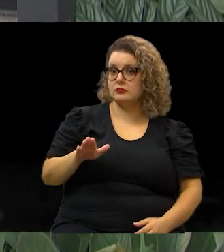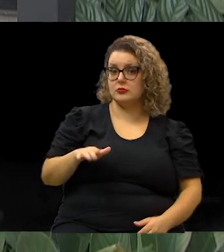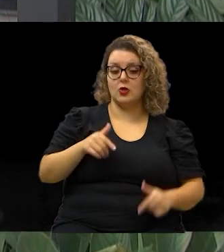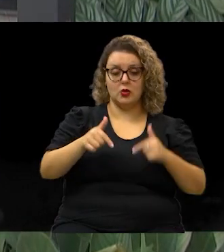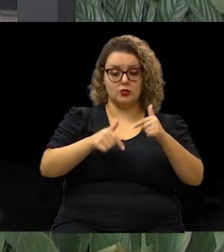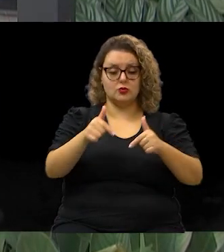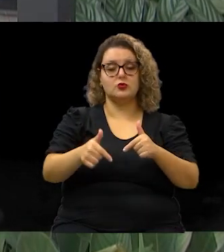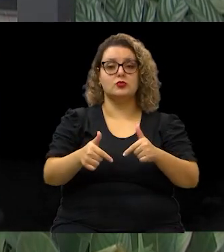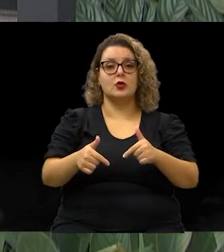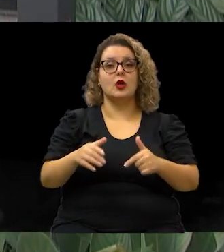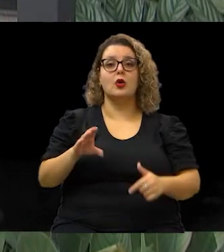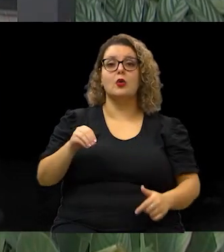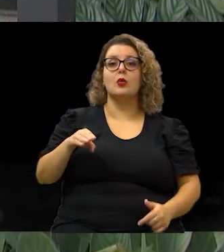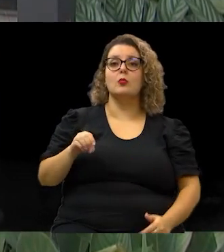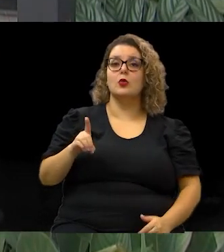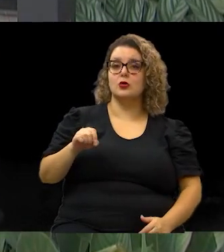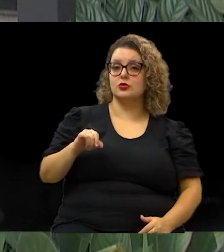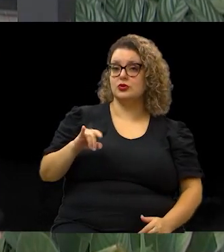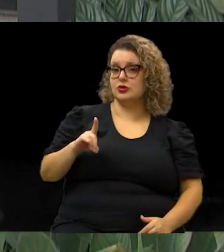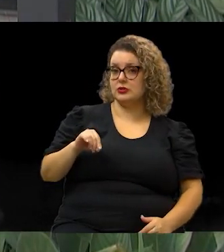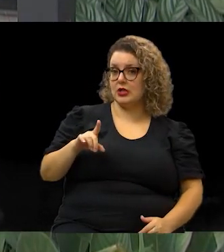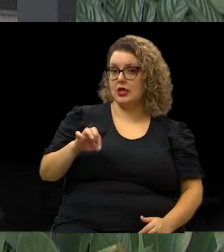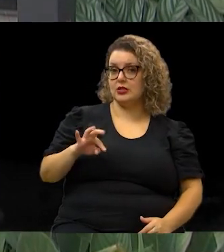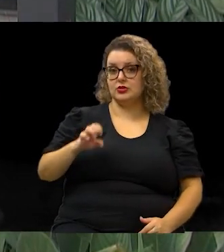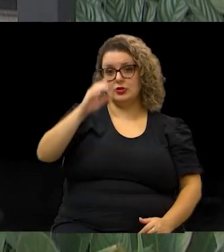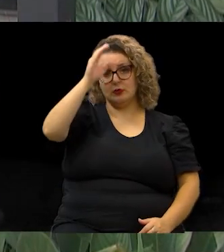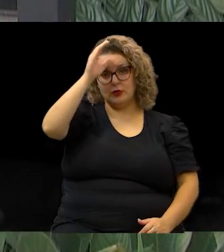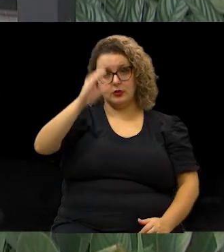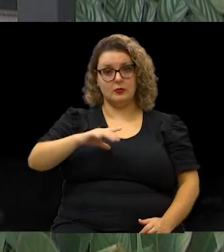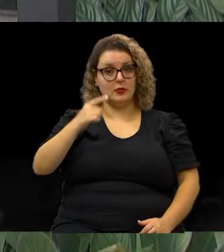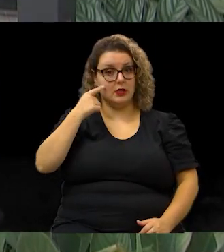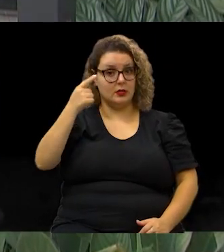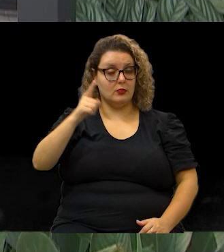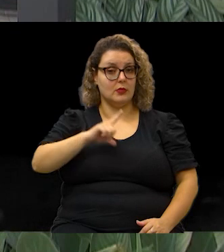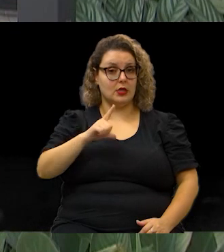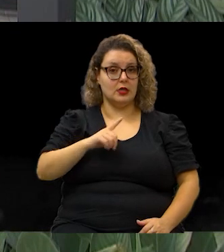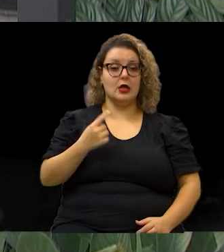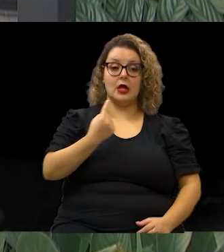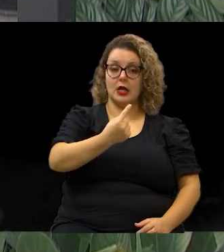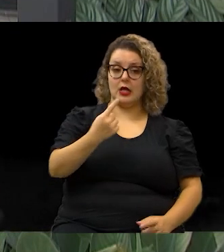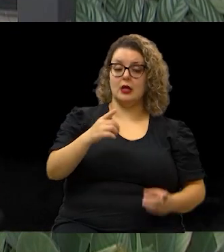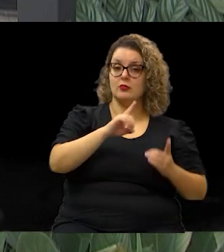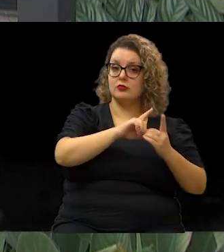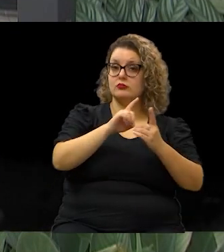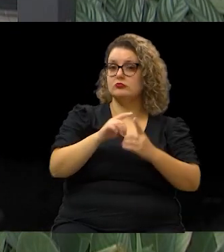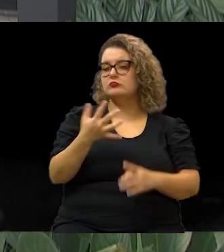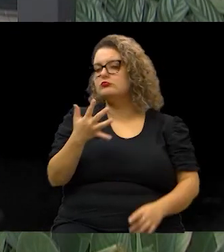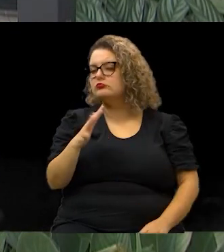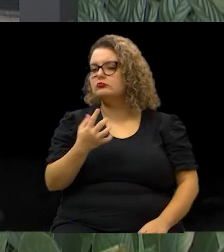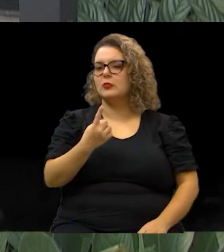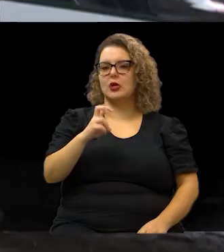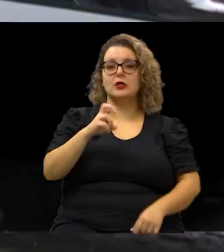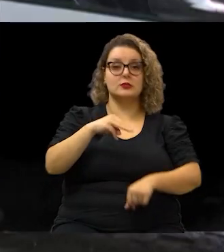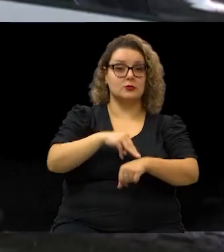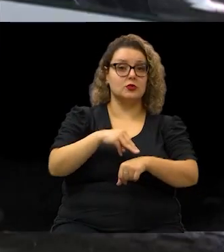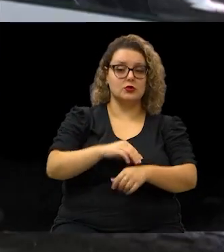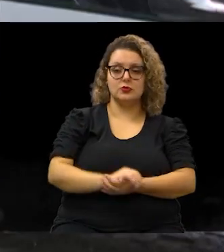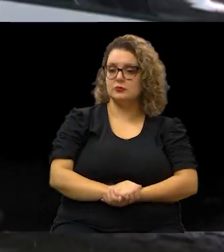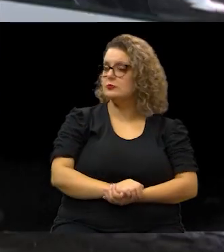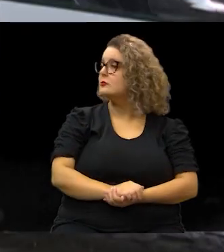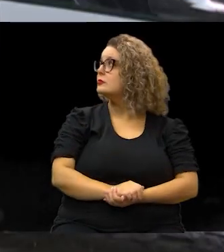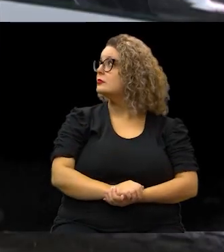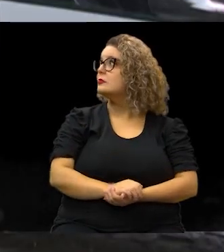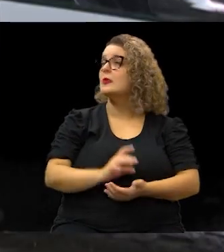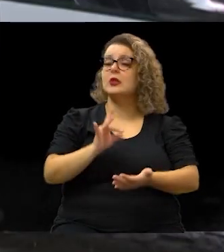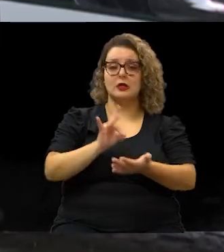e comodidade para o cidadão. Para se ter uma ideia, cada atendimento dura em torno de 15 minutos. Na verdade,